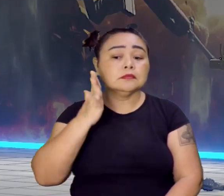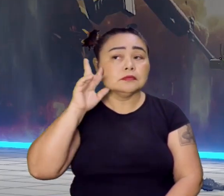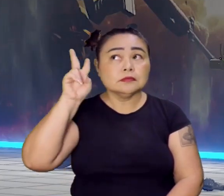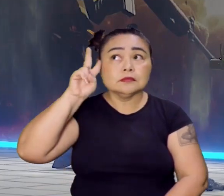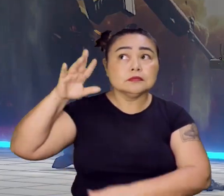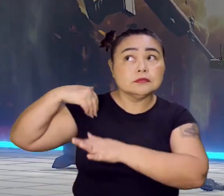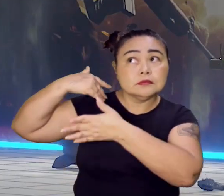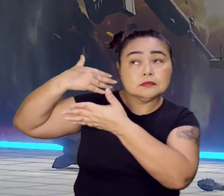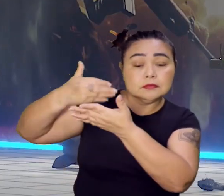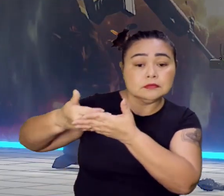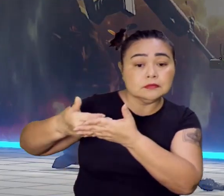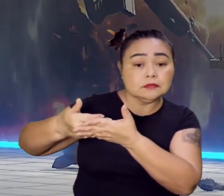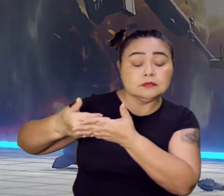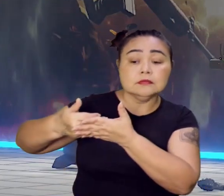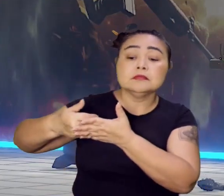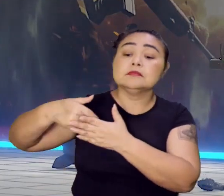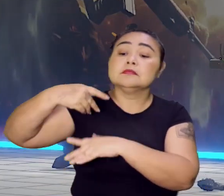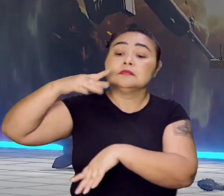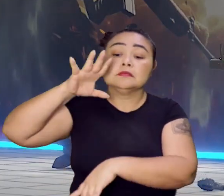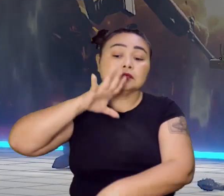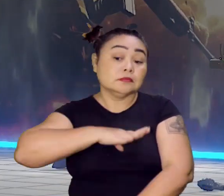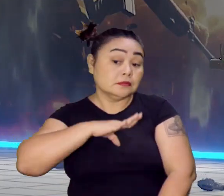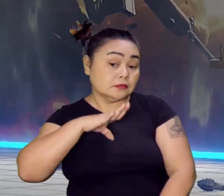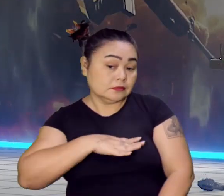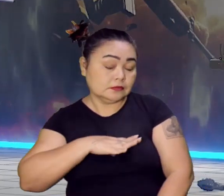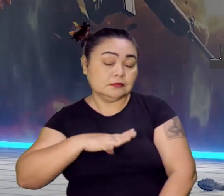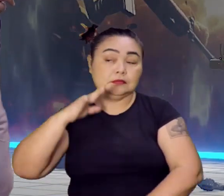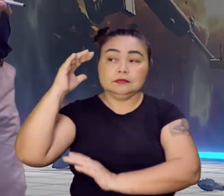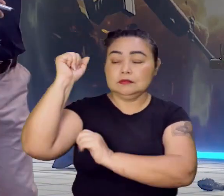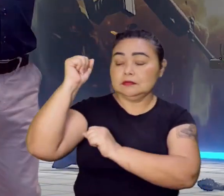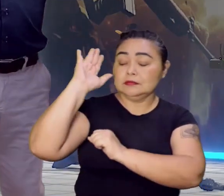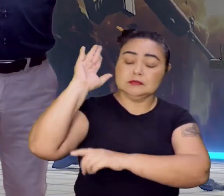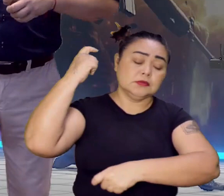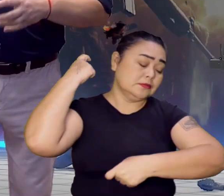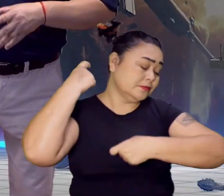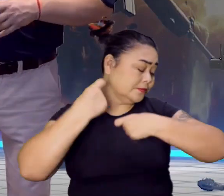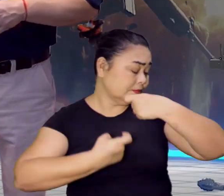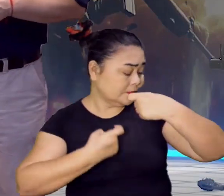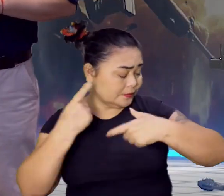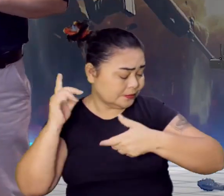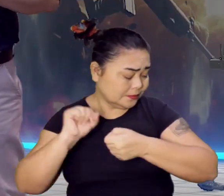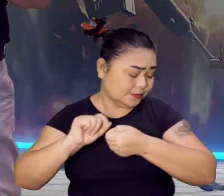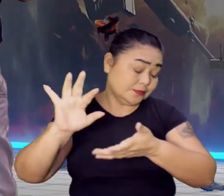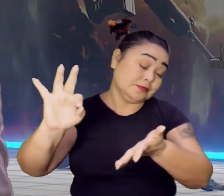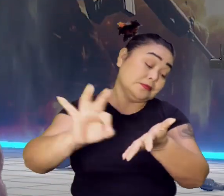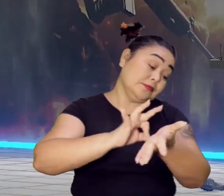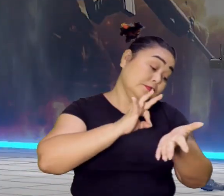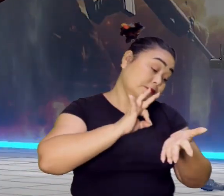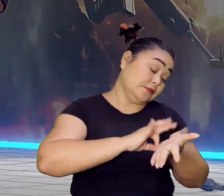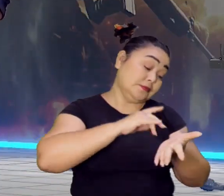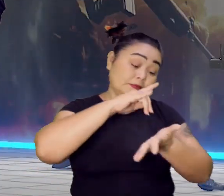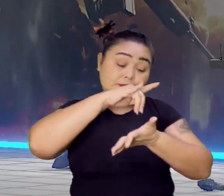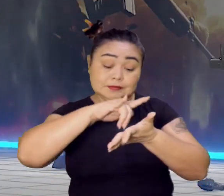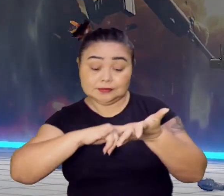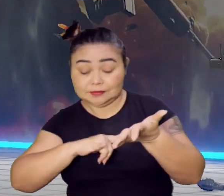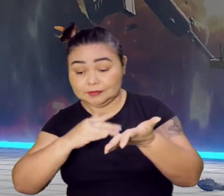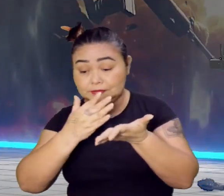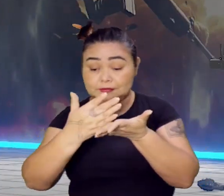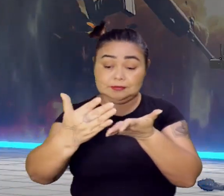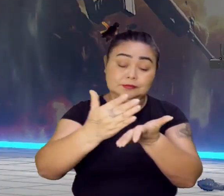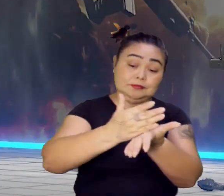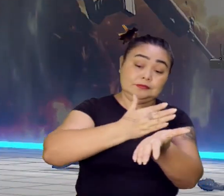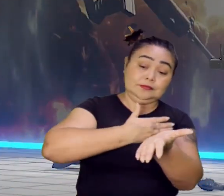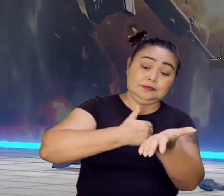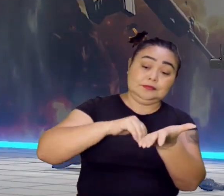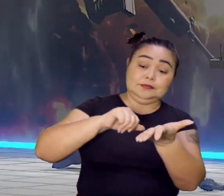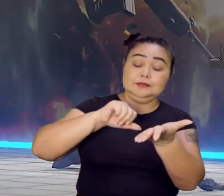aqui. Portugal e Espanha, que já tinham guerreado, brigado, assinado vários tratados, da Bola Intercoeteira, de